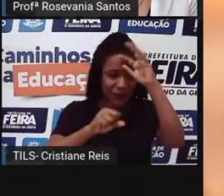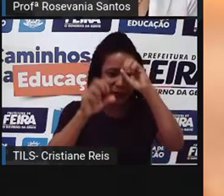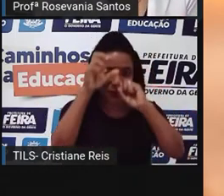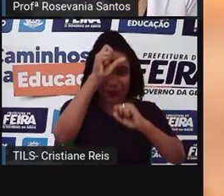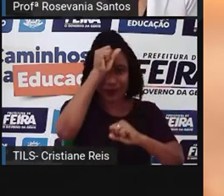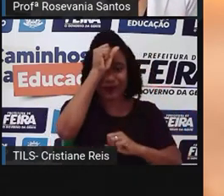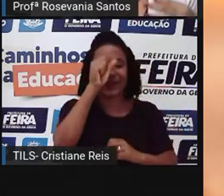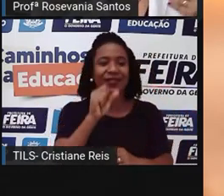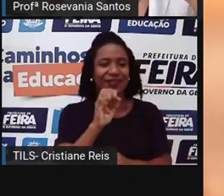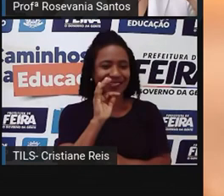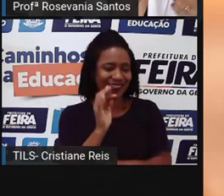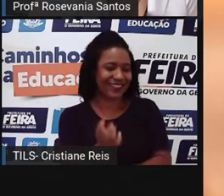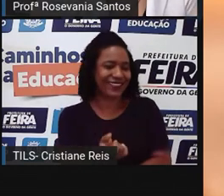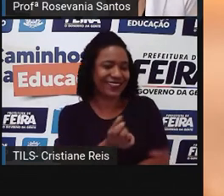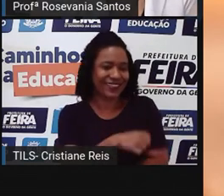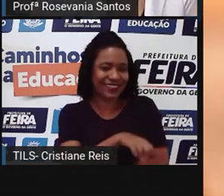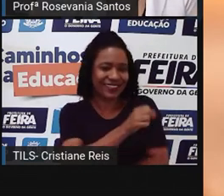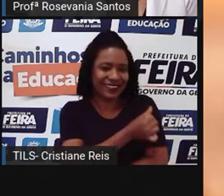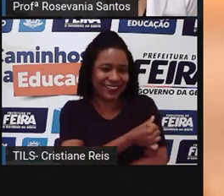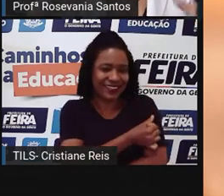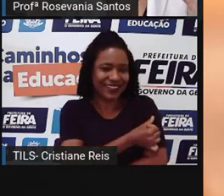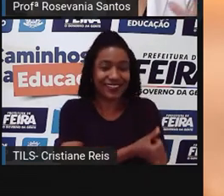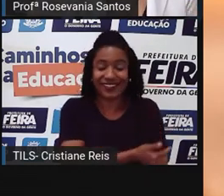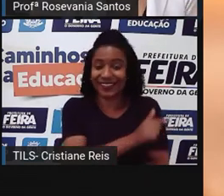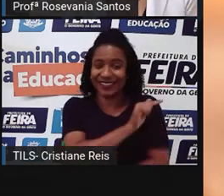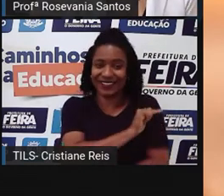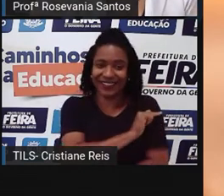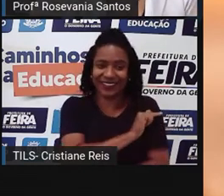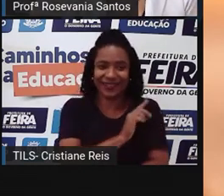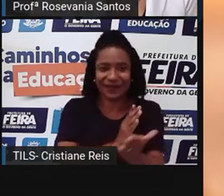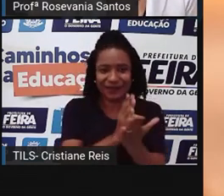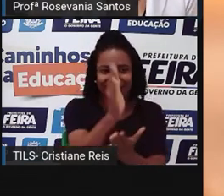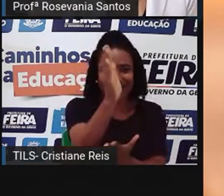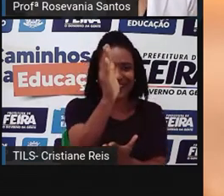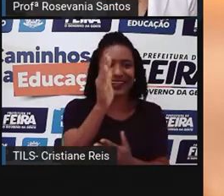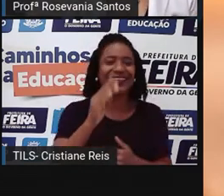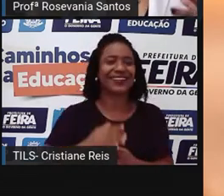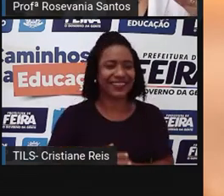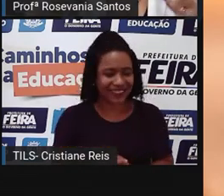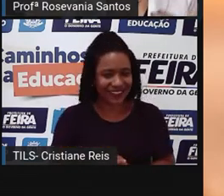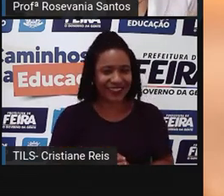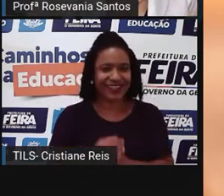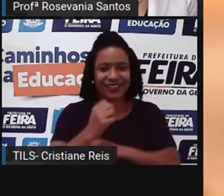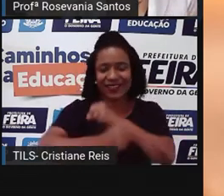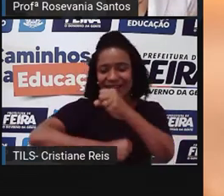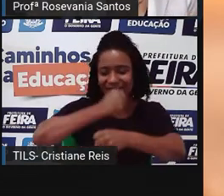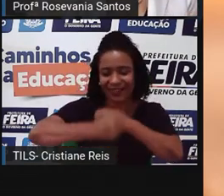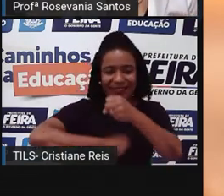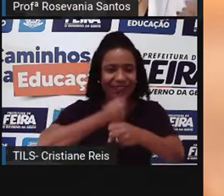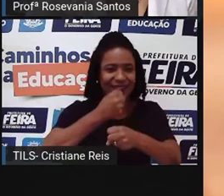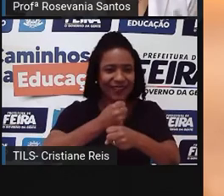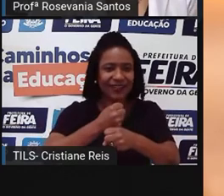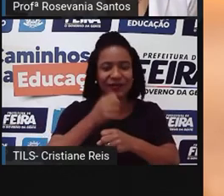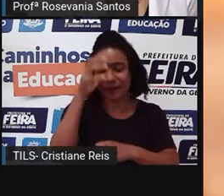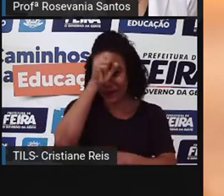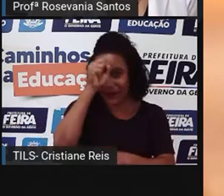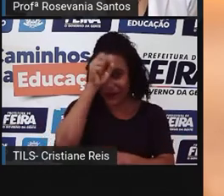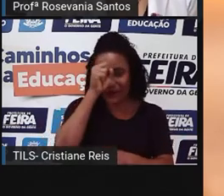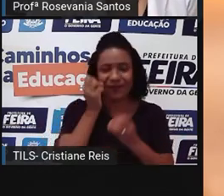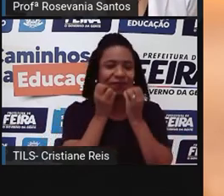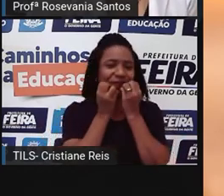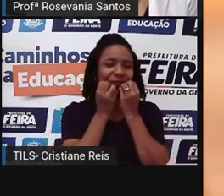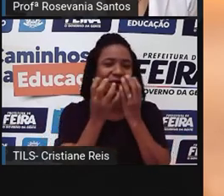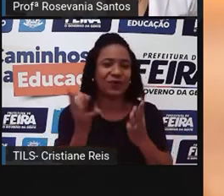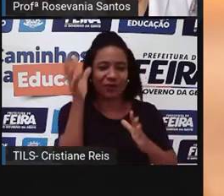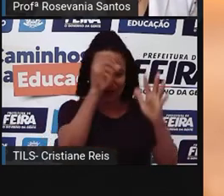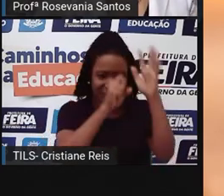próxima série. Que vocês tenham aprendido. Que vocês tenham aproveitado esse ano. Que teve muita oportunidade, né?